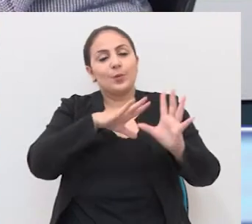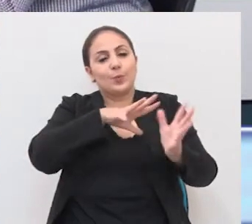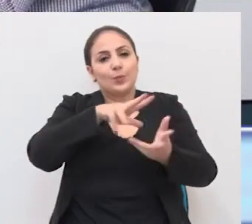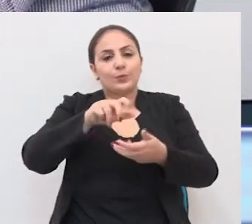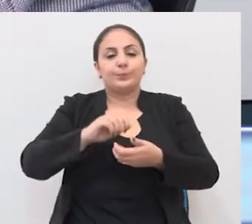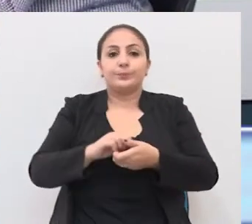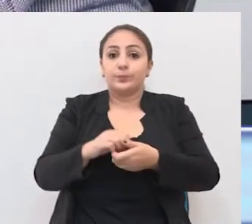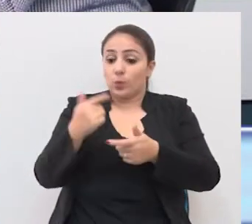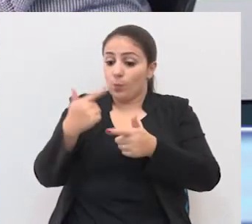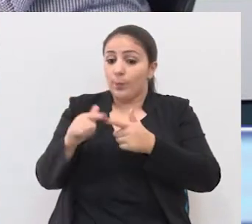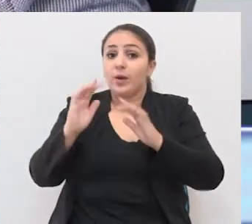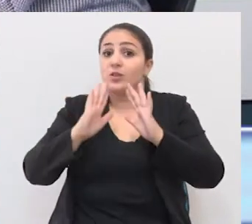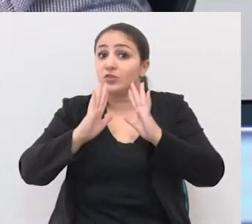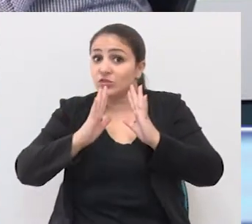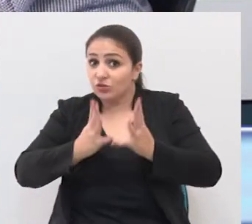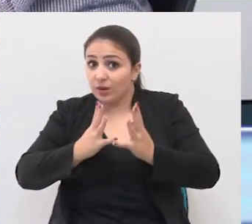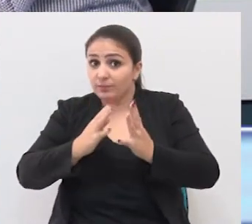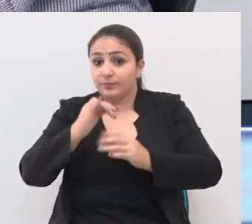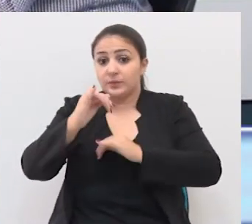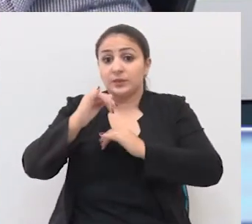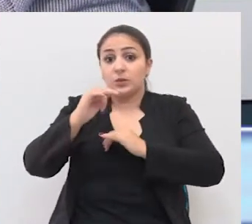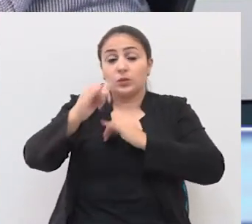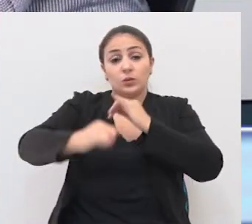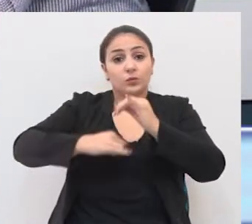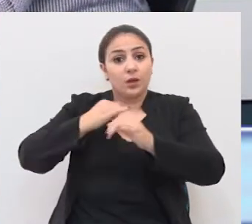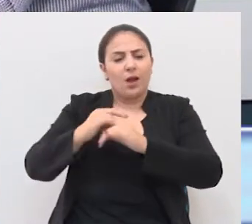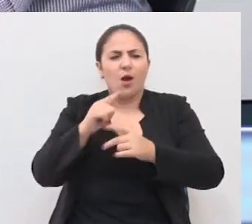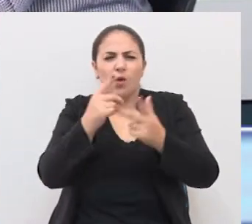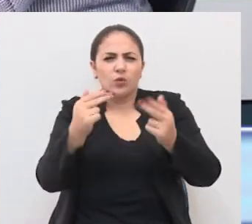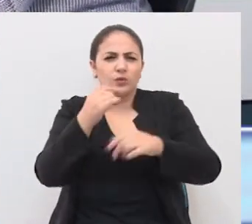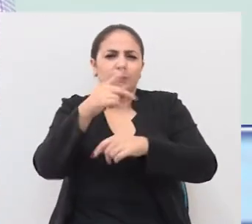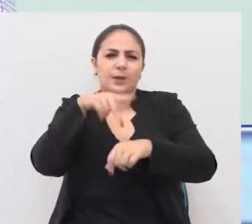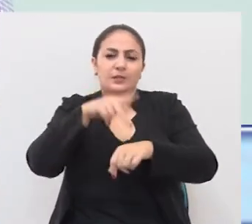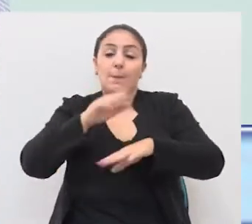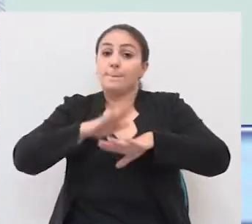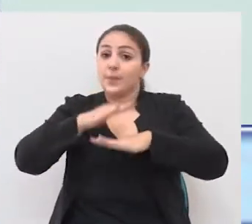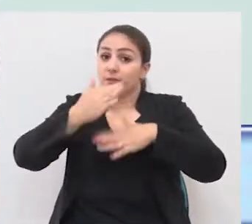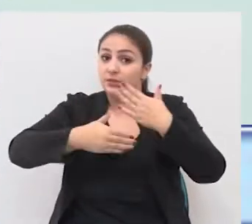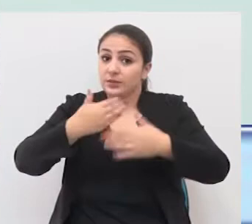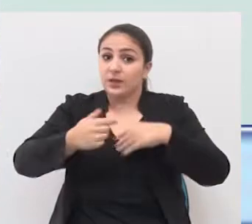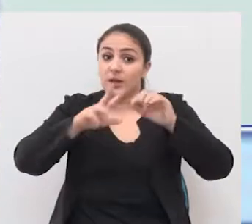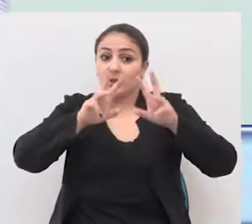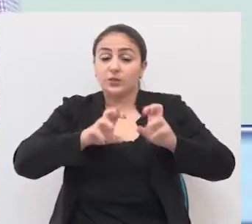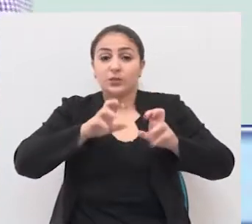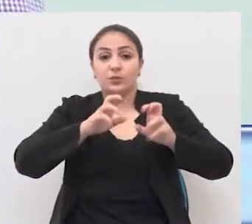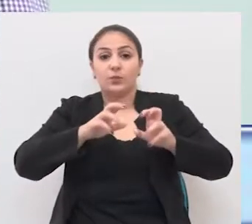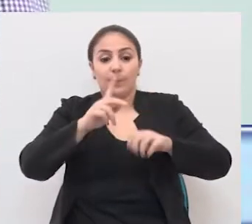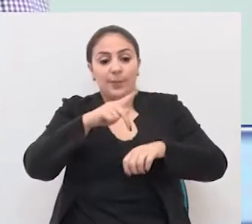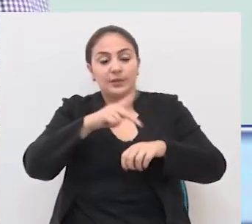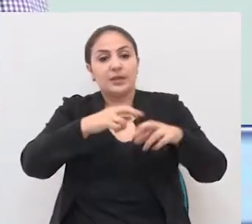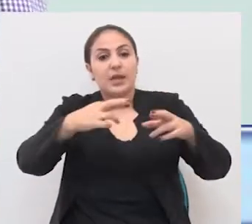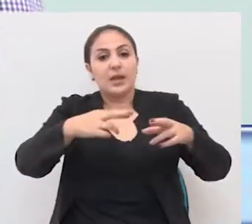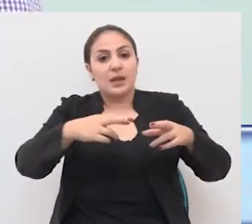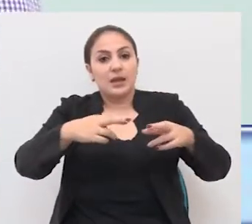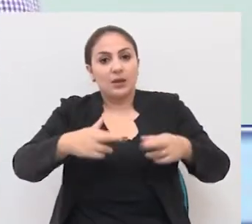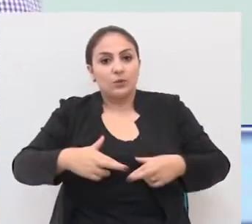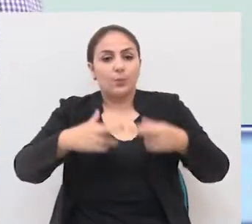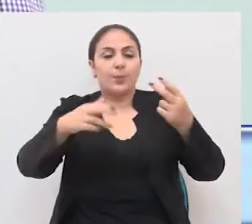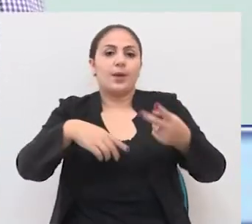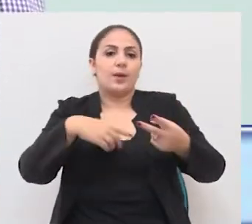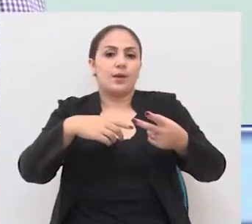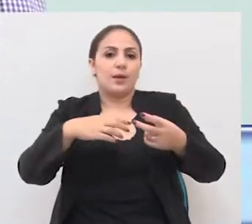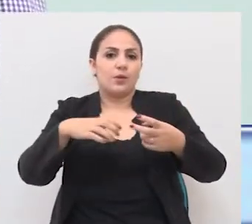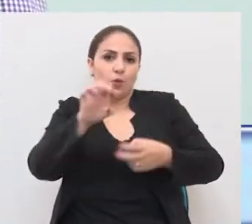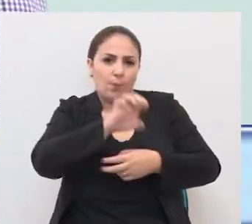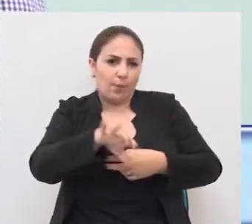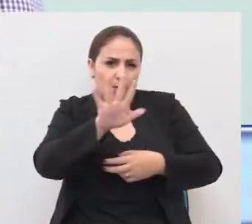um problema já internacional. Tem alguns países que estão muito mais avançados, como a questão dos países europeus, América